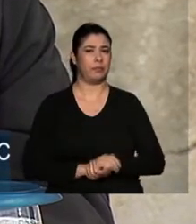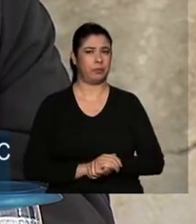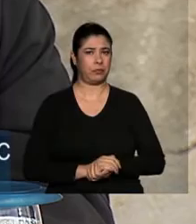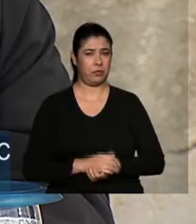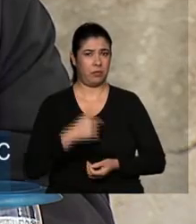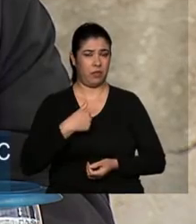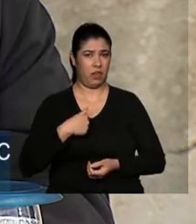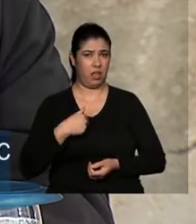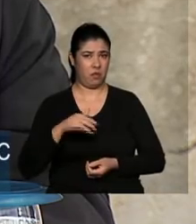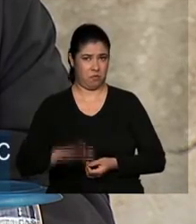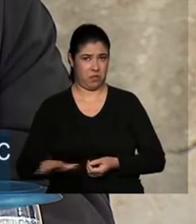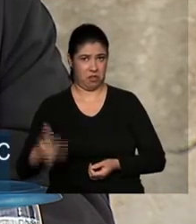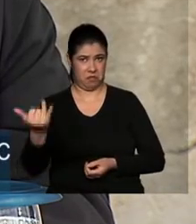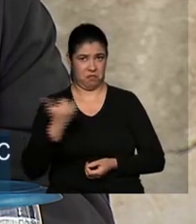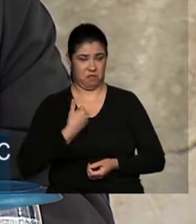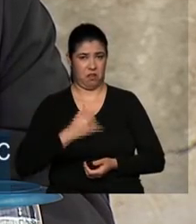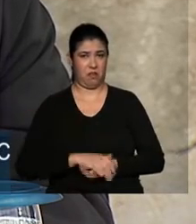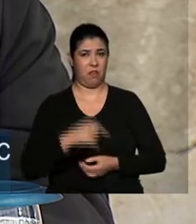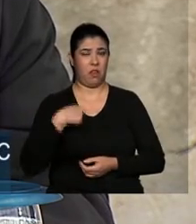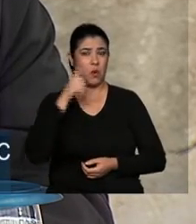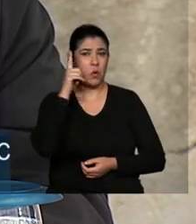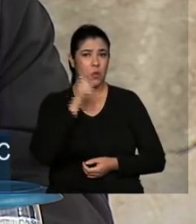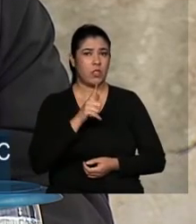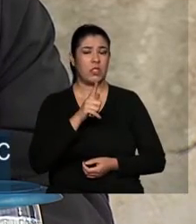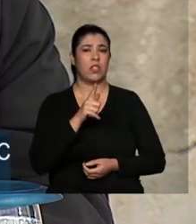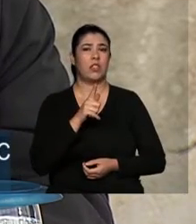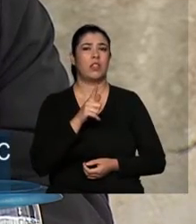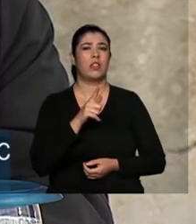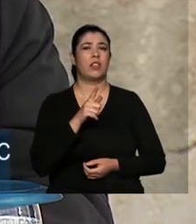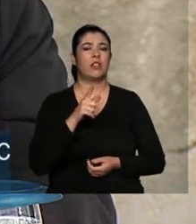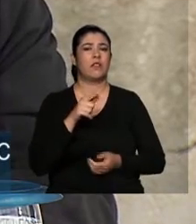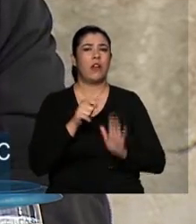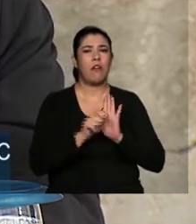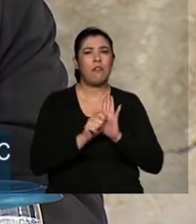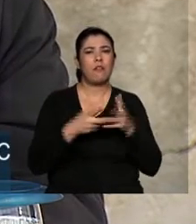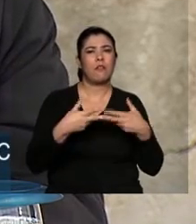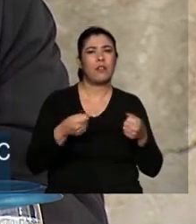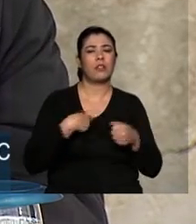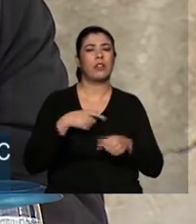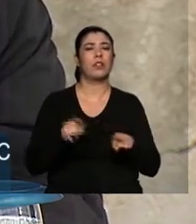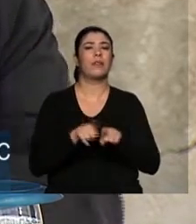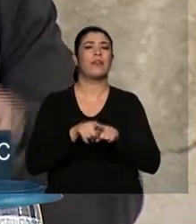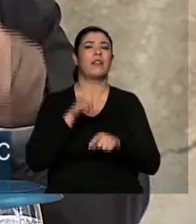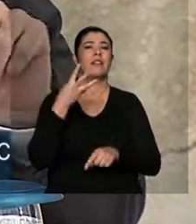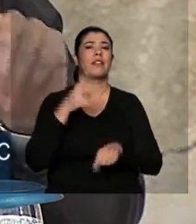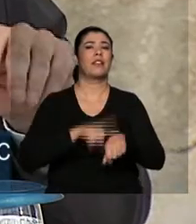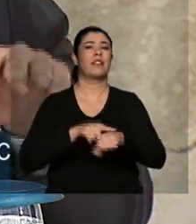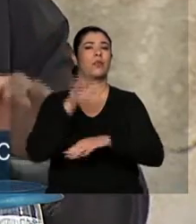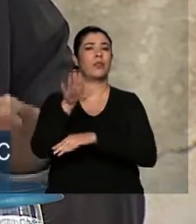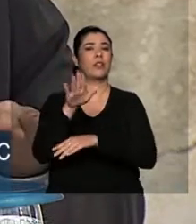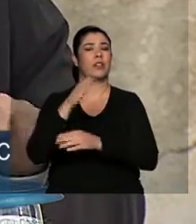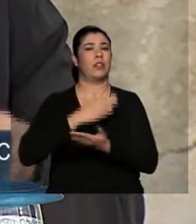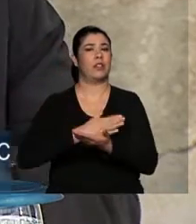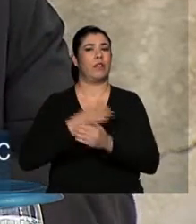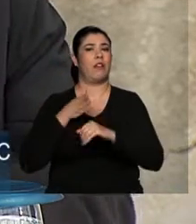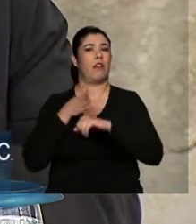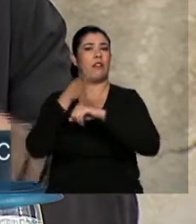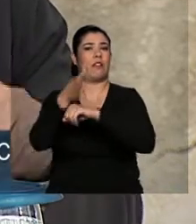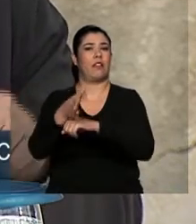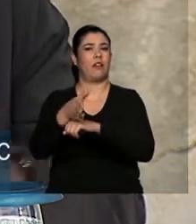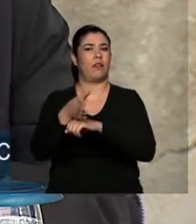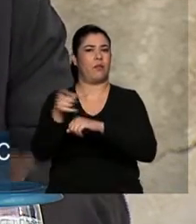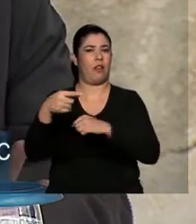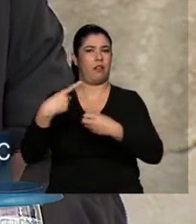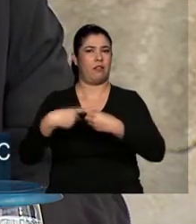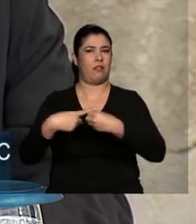do tráfico... Aliás, eu esqueci de um episódio interessante. Era três horas da tarde e nós estávamos ingressando no bairro, que